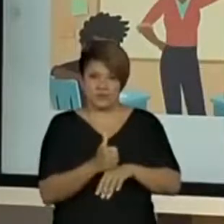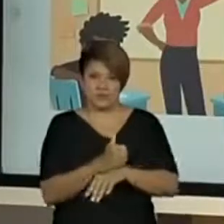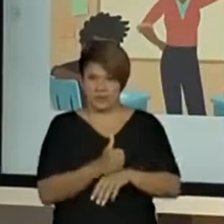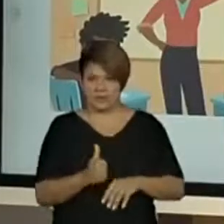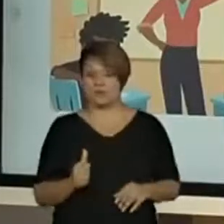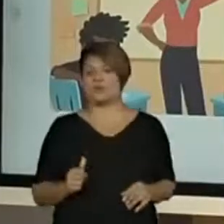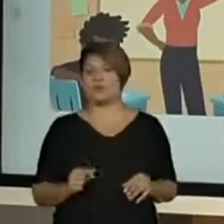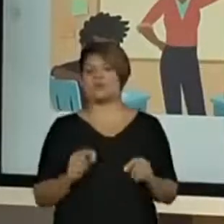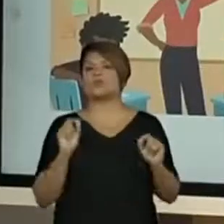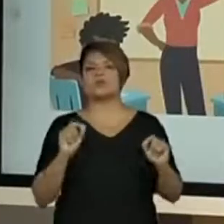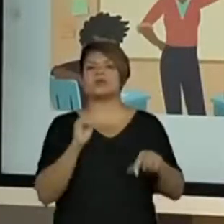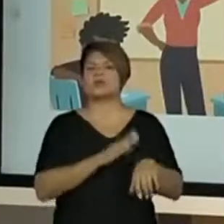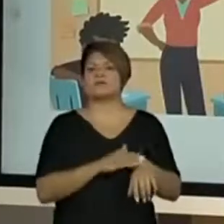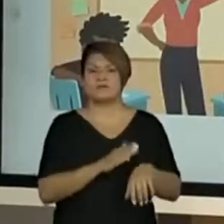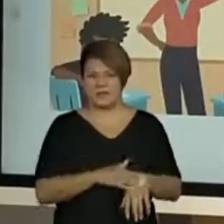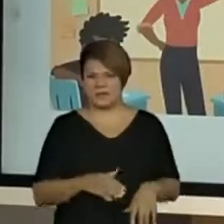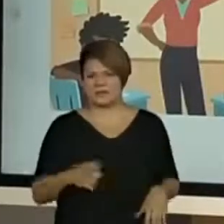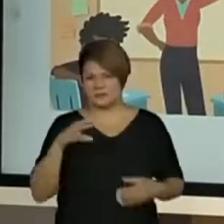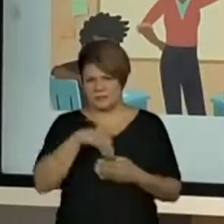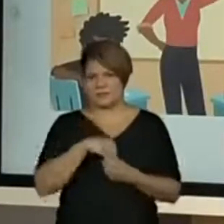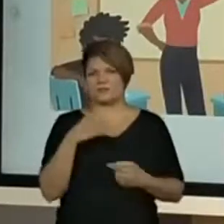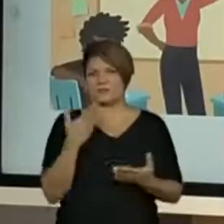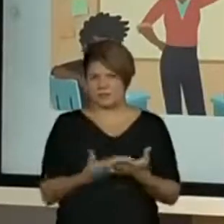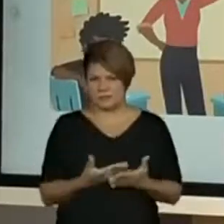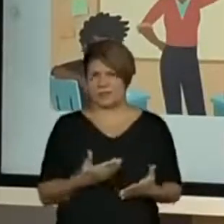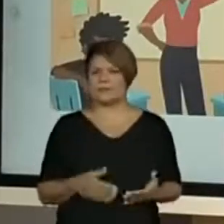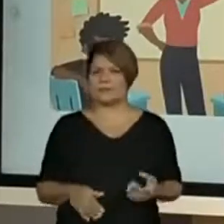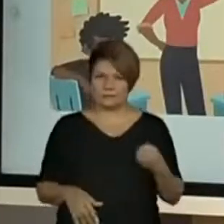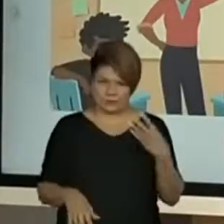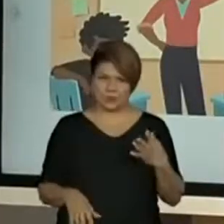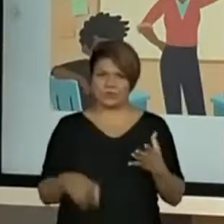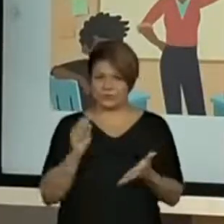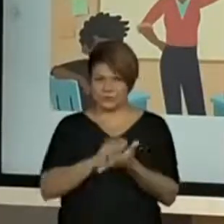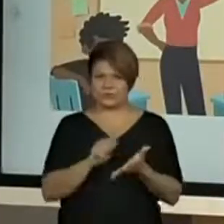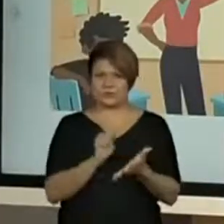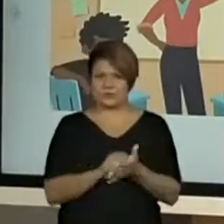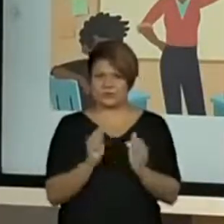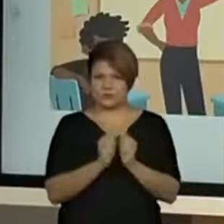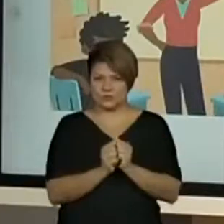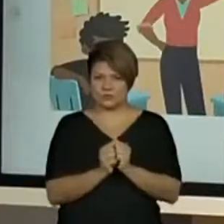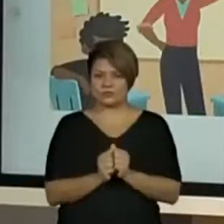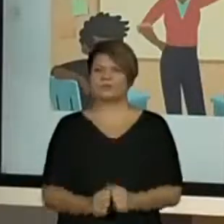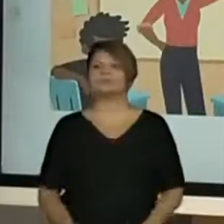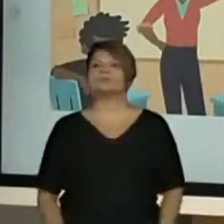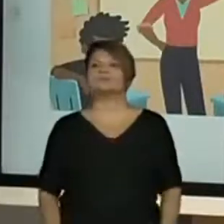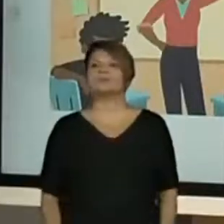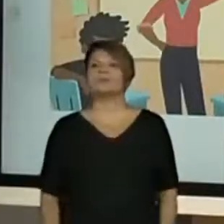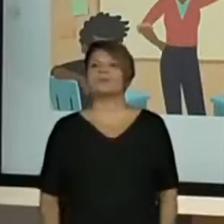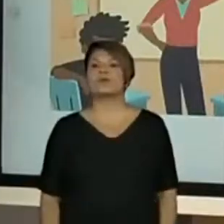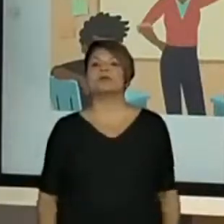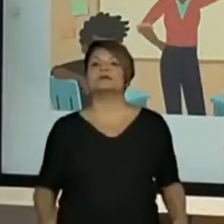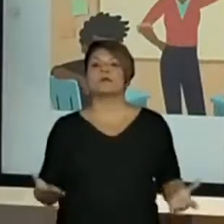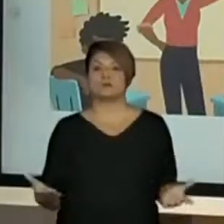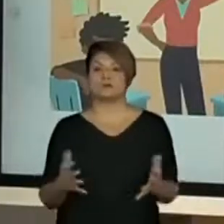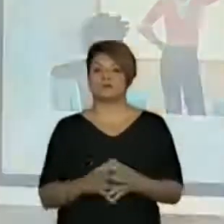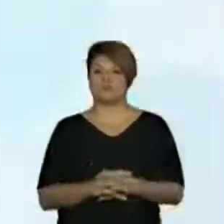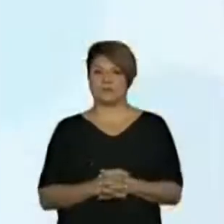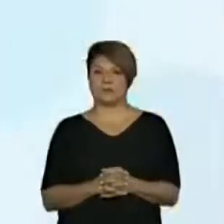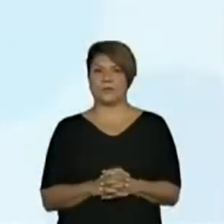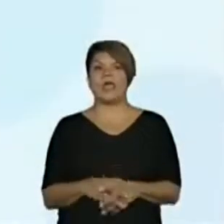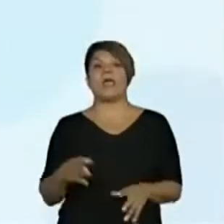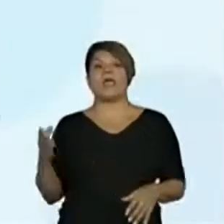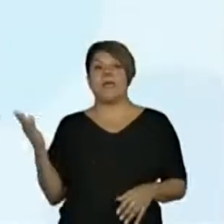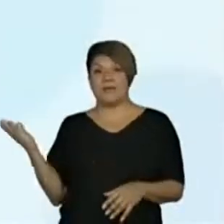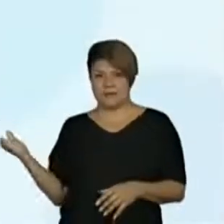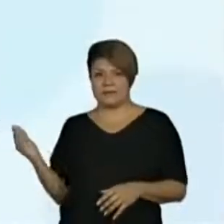desse profissional na escola, tá bom? E aí a gente vai escrever aqui junto. Então, essa pessoa aqui que